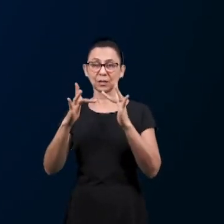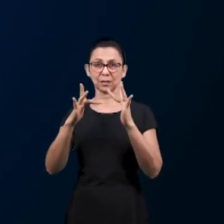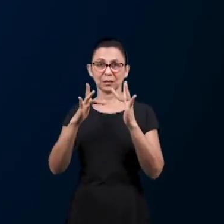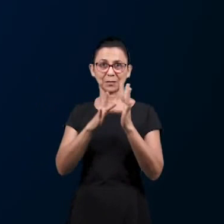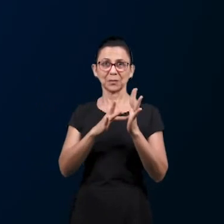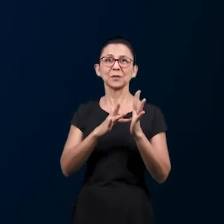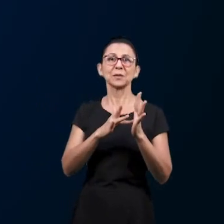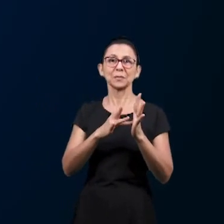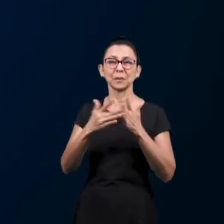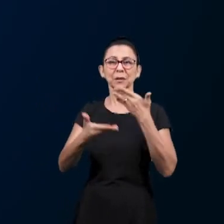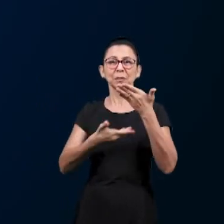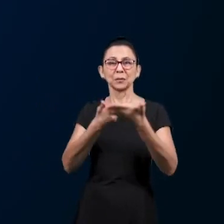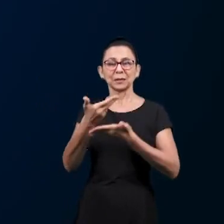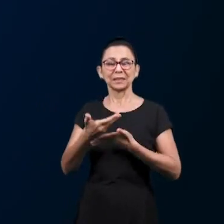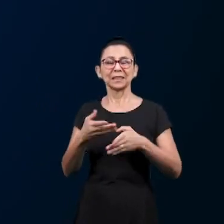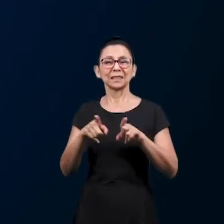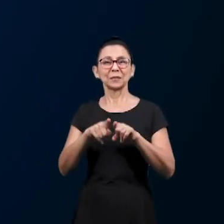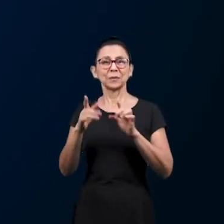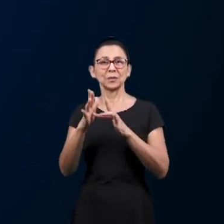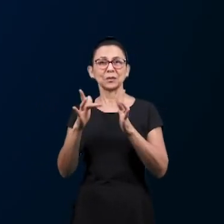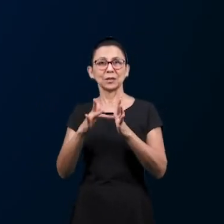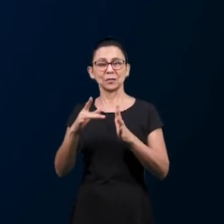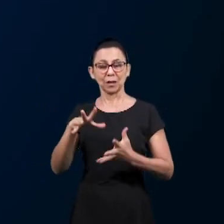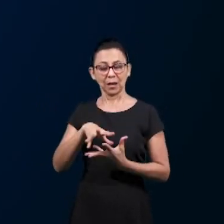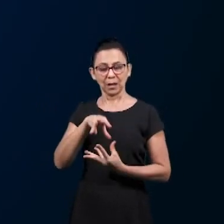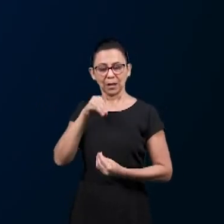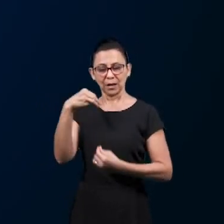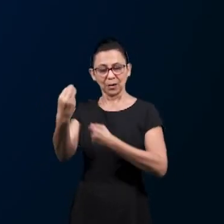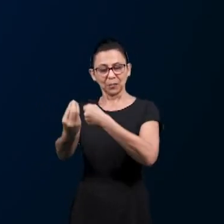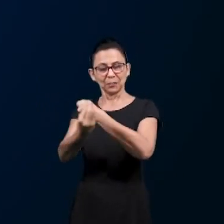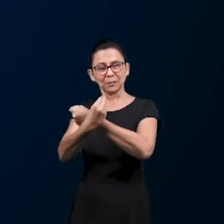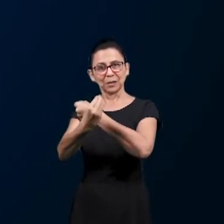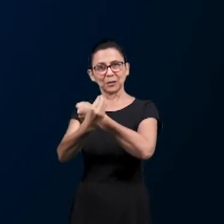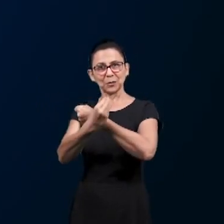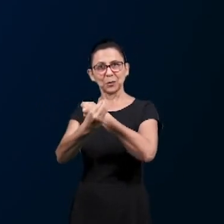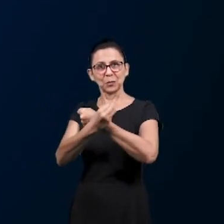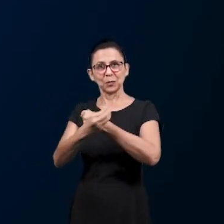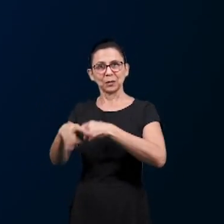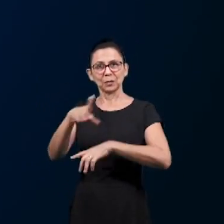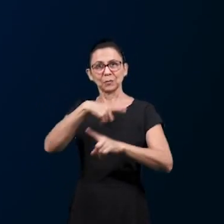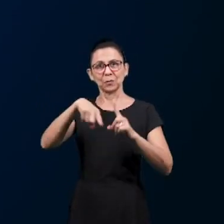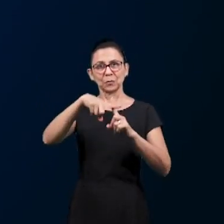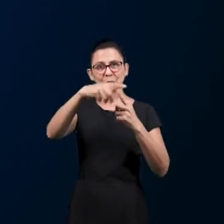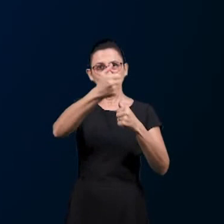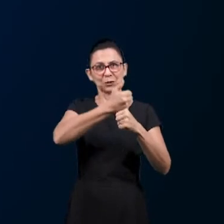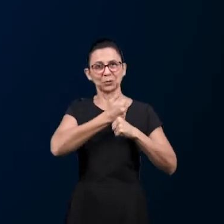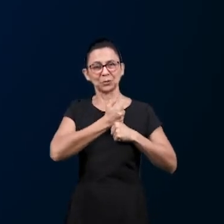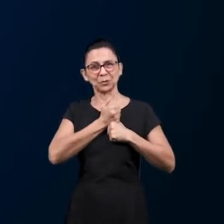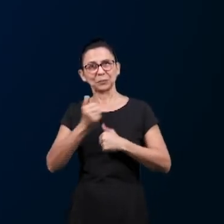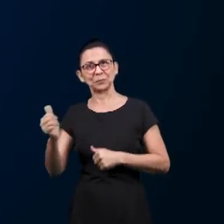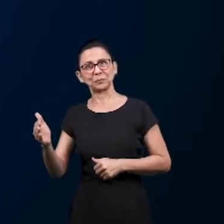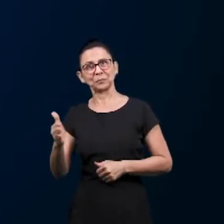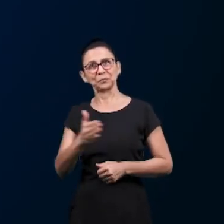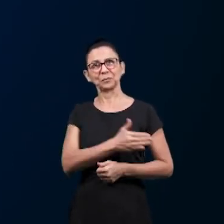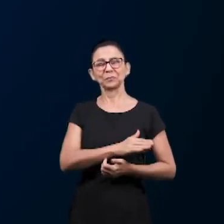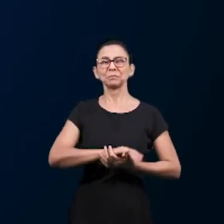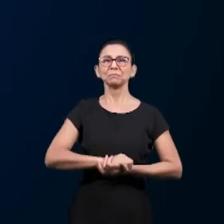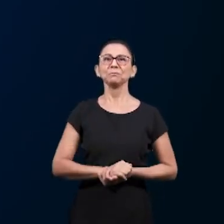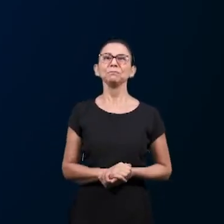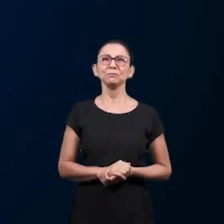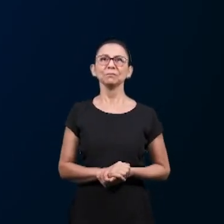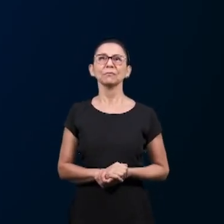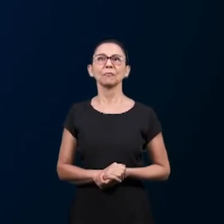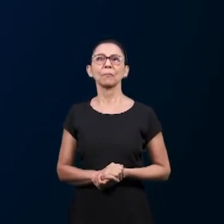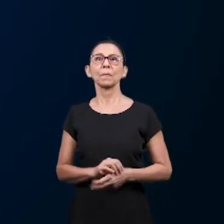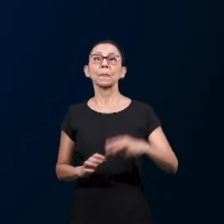salvação. E também ele é o bom pastor das nossas almas, ele é aquele que dá a vida pelas suas ovelhas. Respondendo a pergunta número 1,